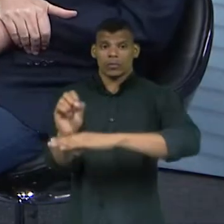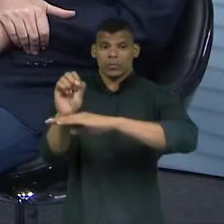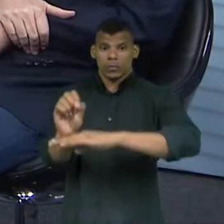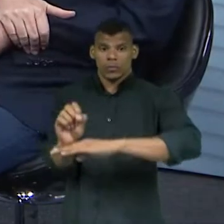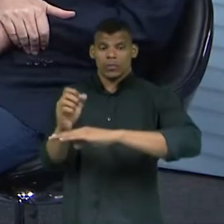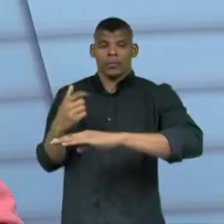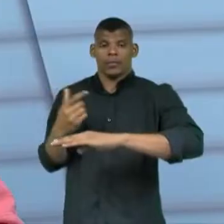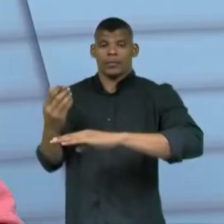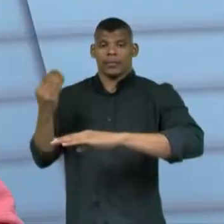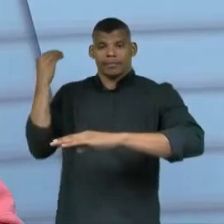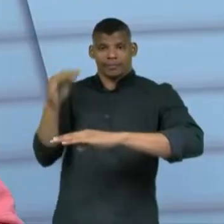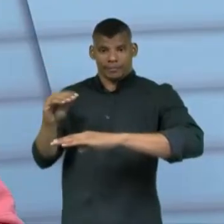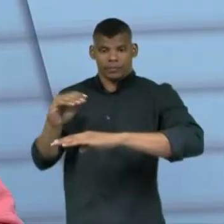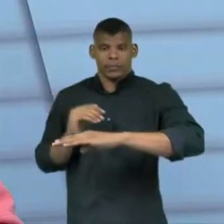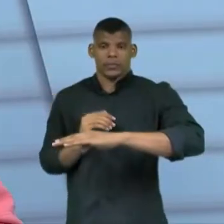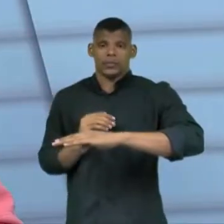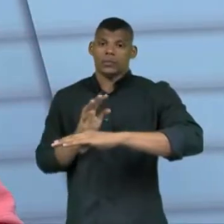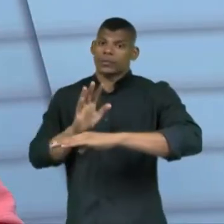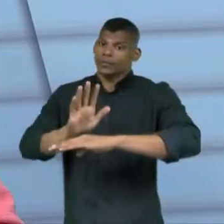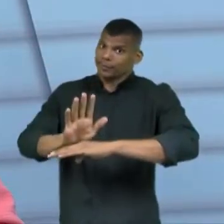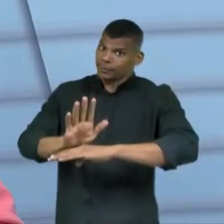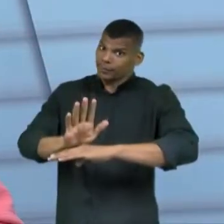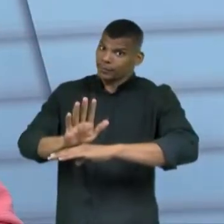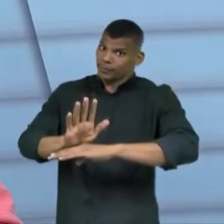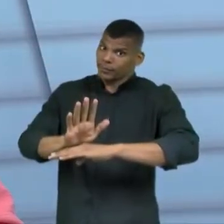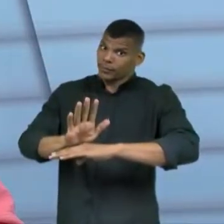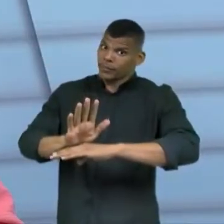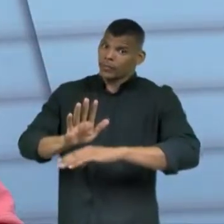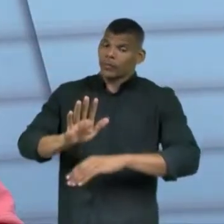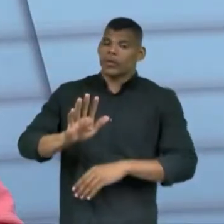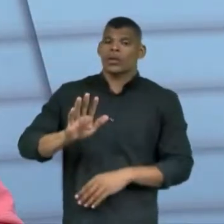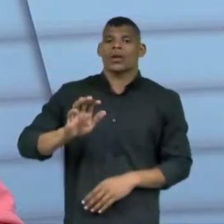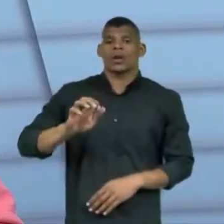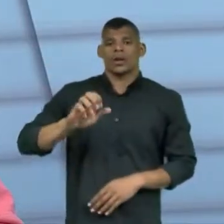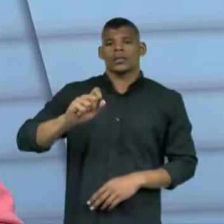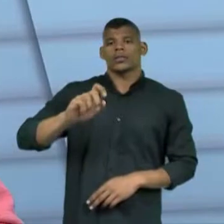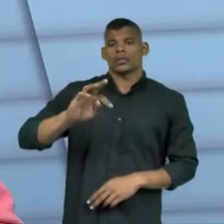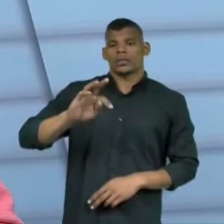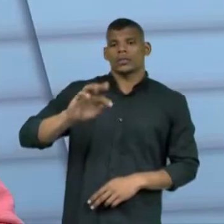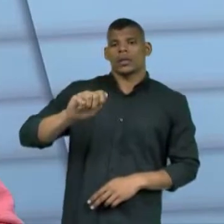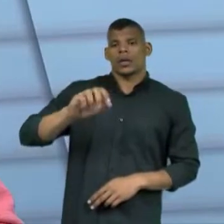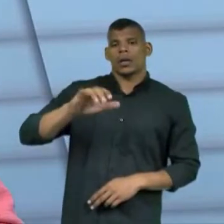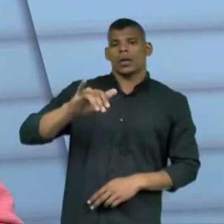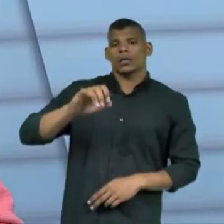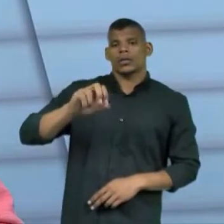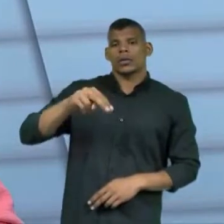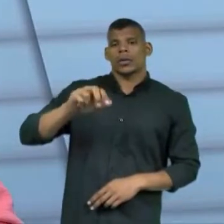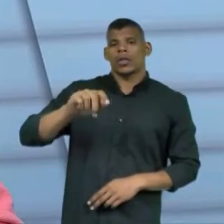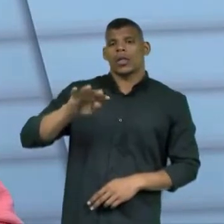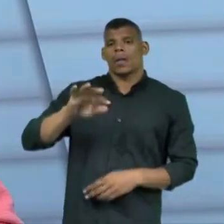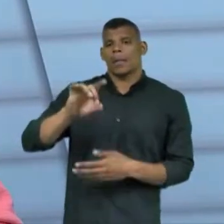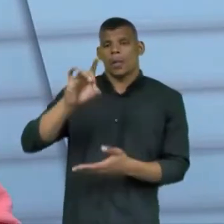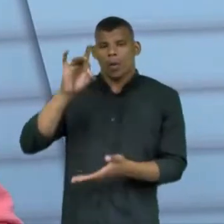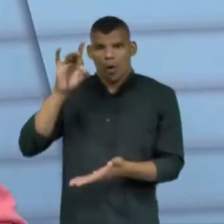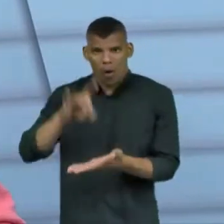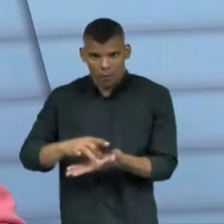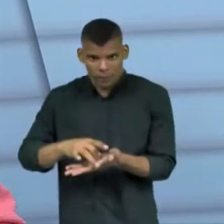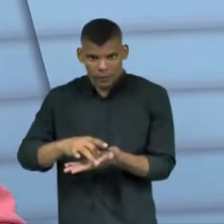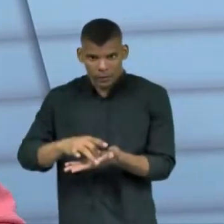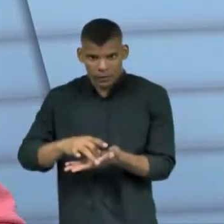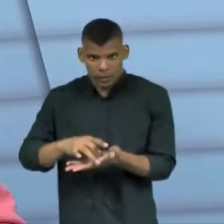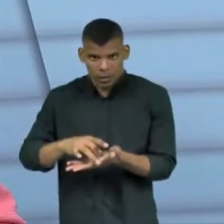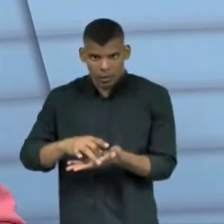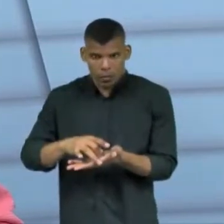ao carro, se o estacionamento for oficial, ela é... Aqueles passam a extensão da